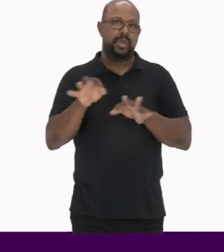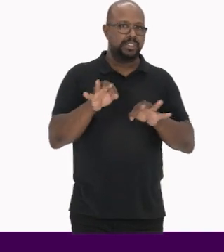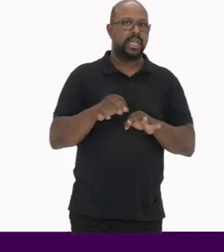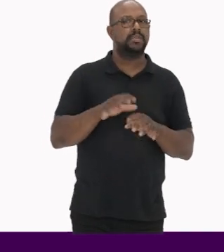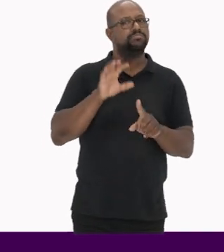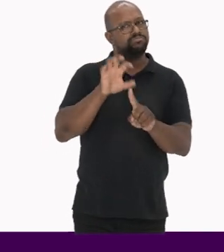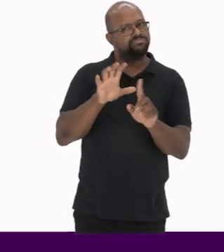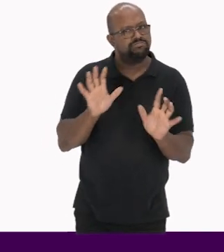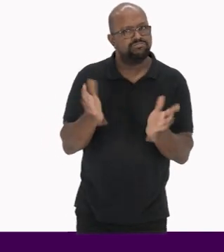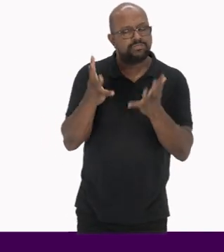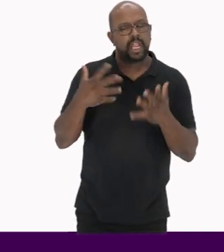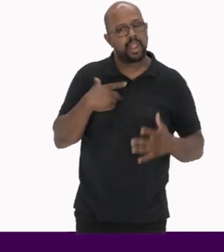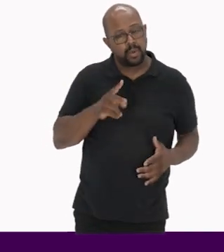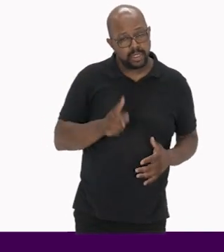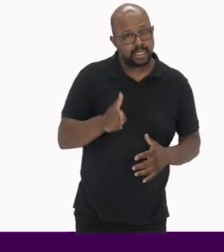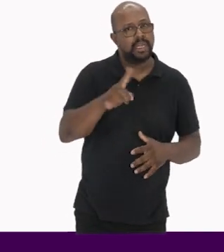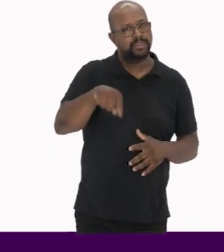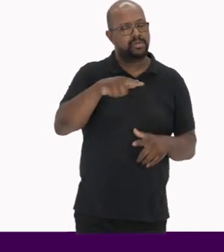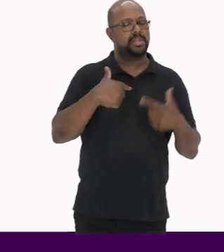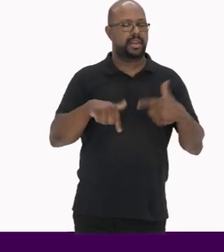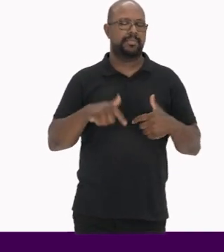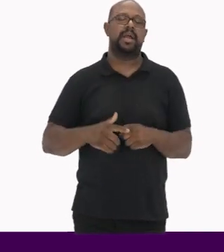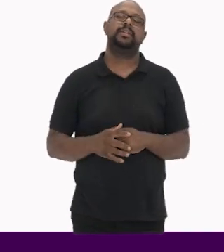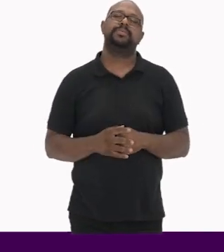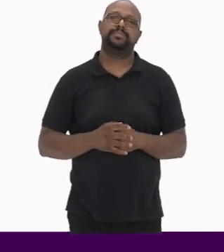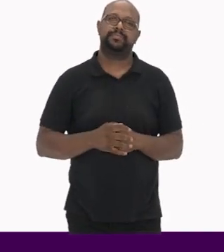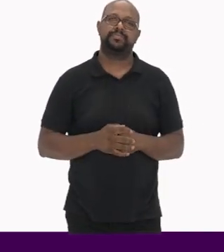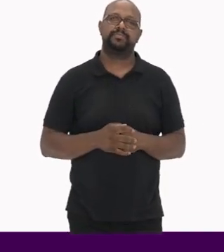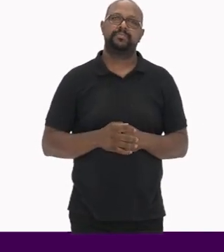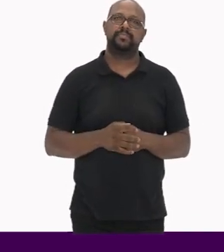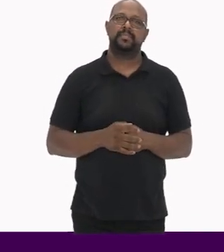Incentivando inclusive a continuidade do trabalho